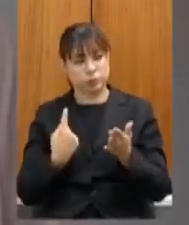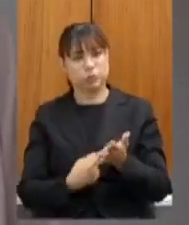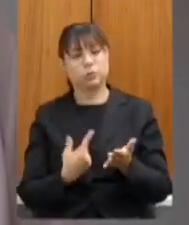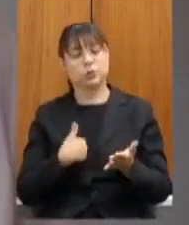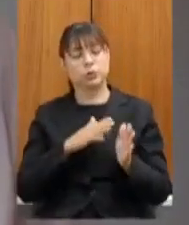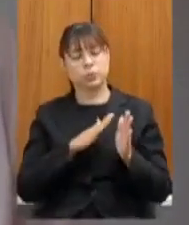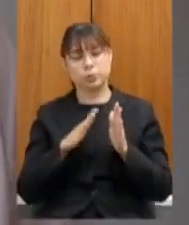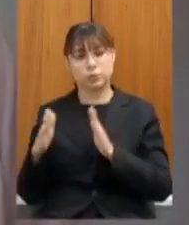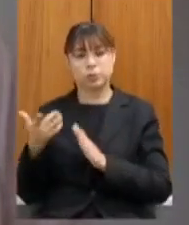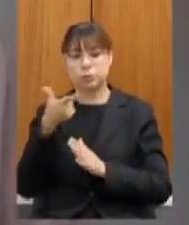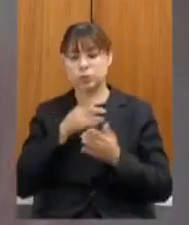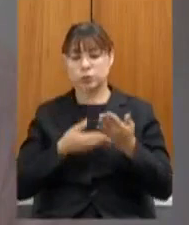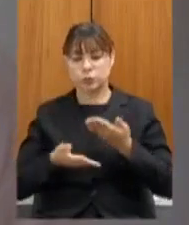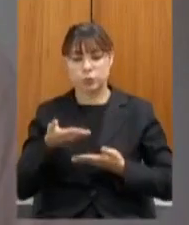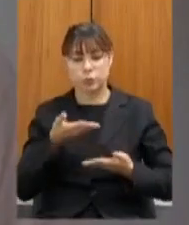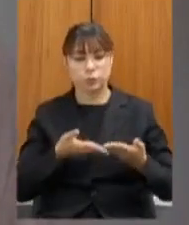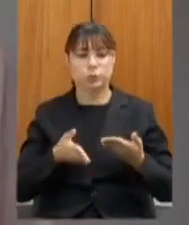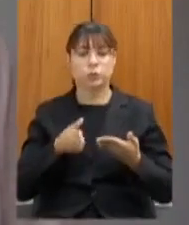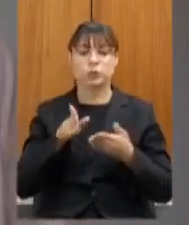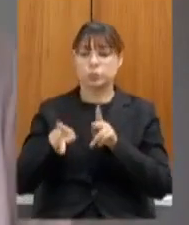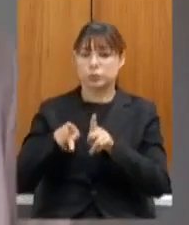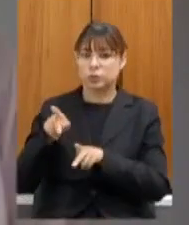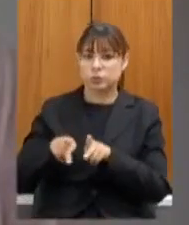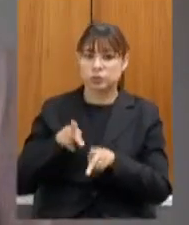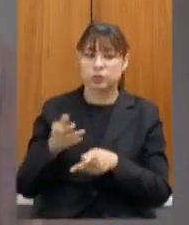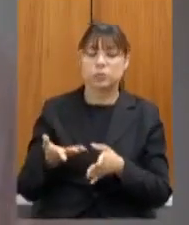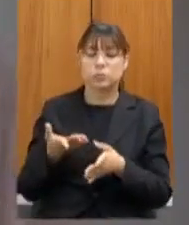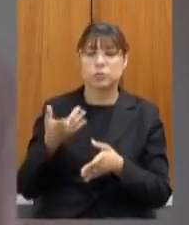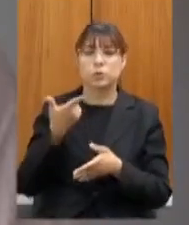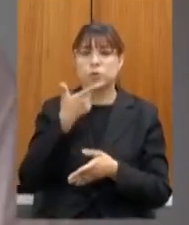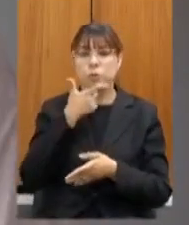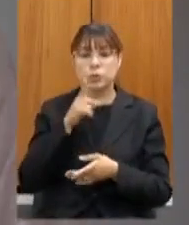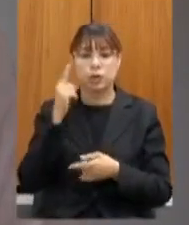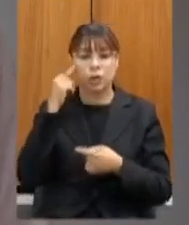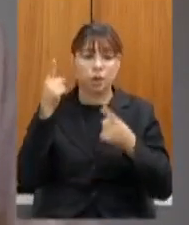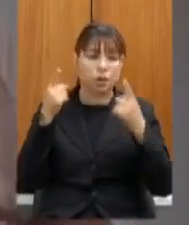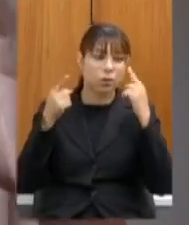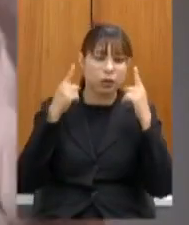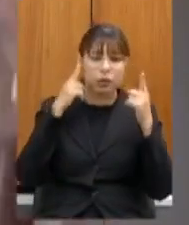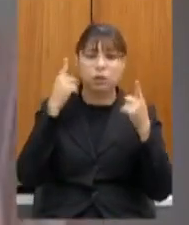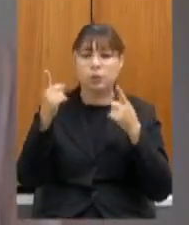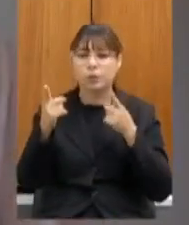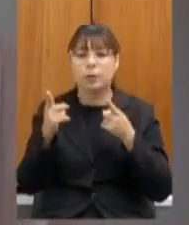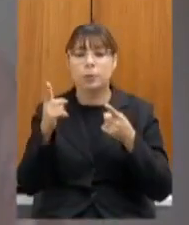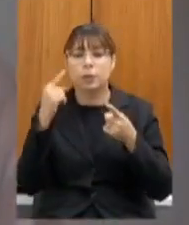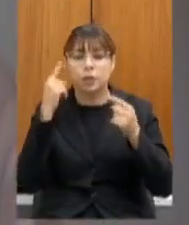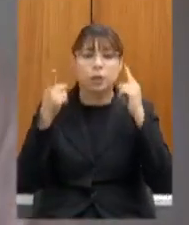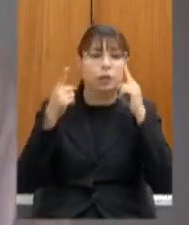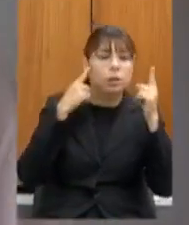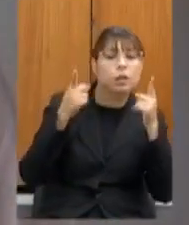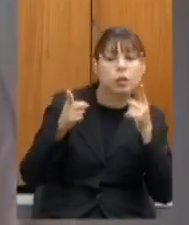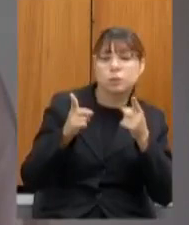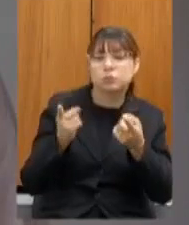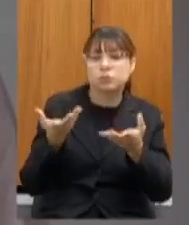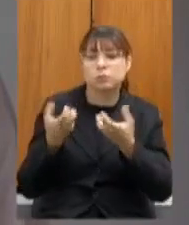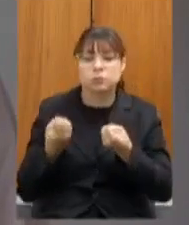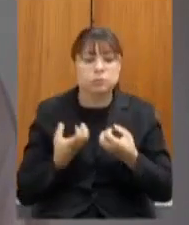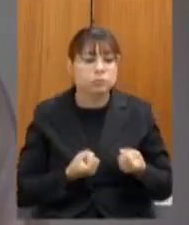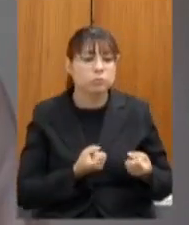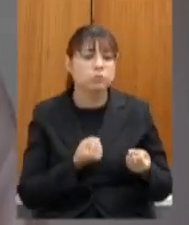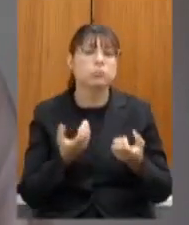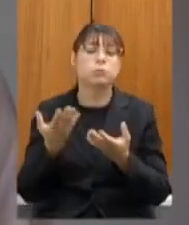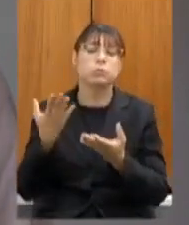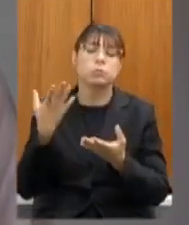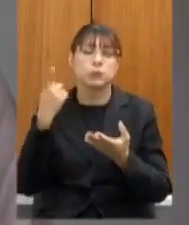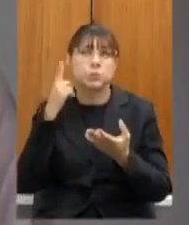realização de consulta pública juntando aí as ideias de vários e o o senhor amarra bem nessa explicação